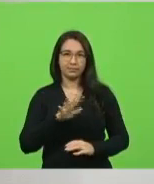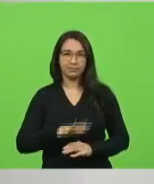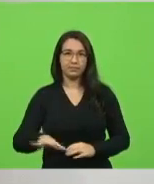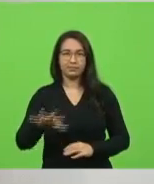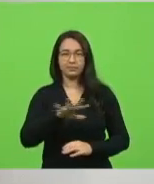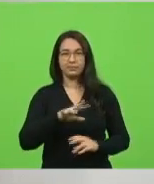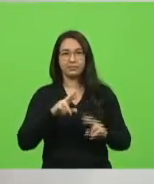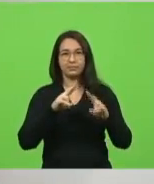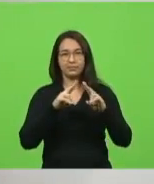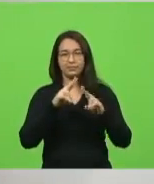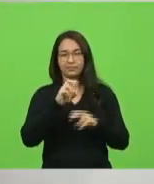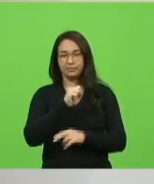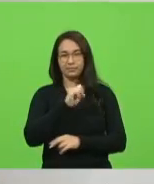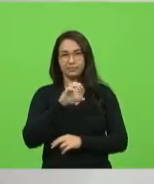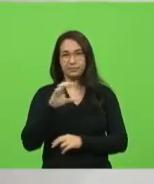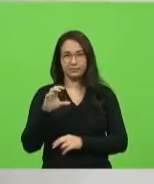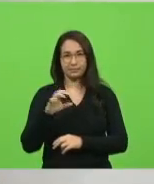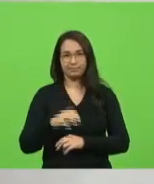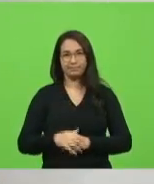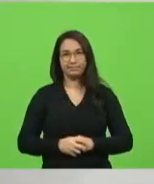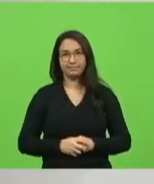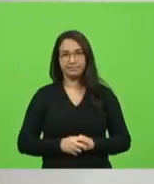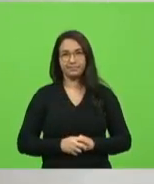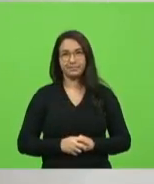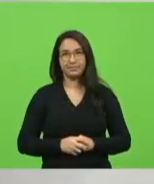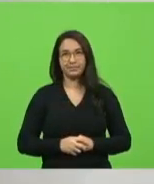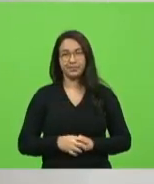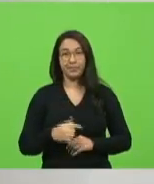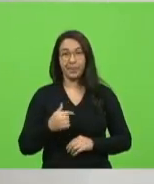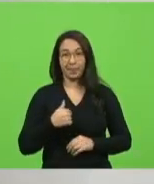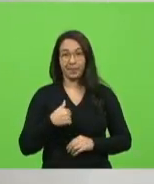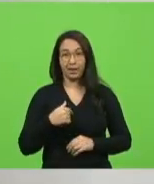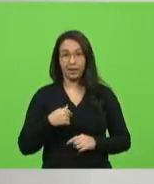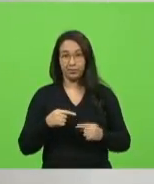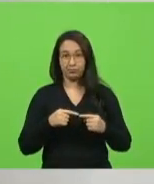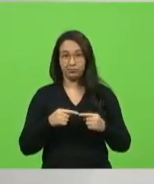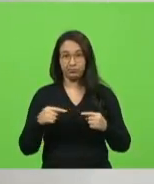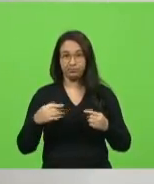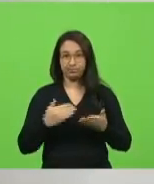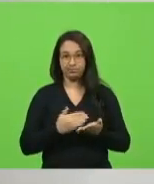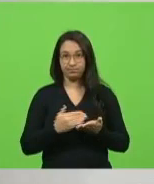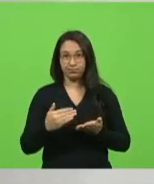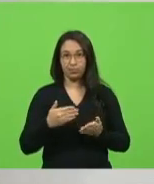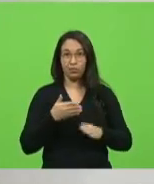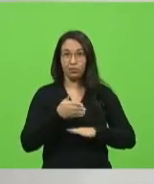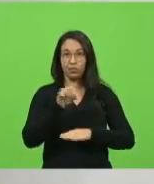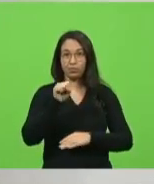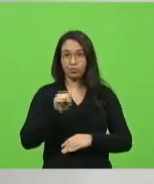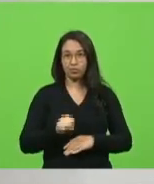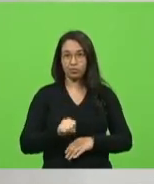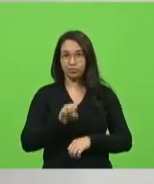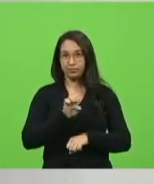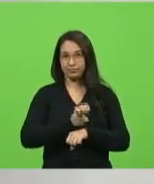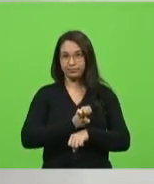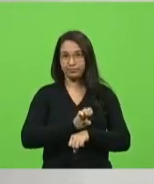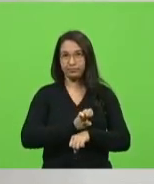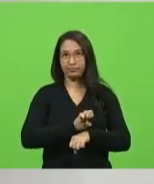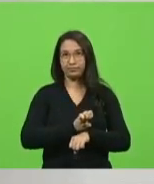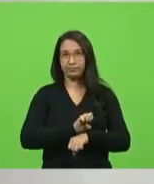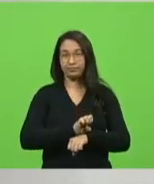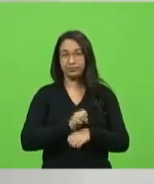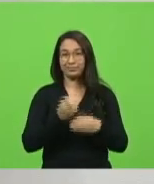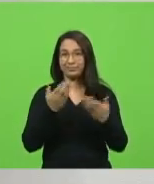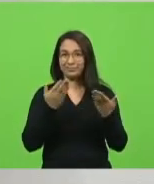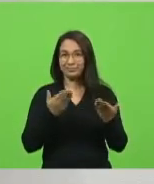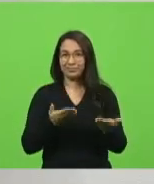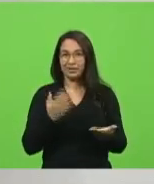nossa bela e Santa Catarina. Estive no início da semana, no sul do estado, como é belo,